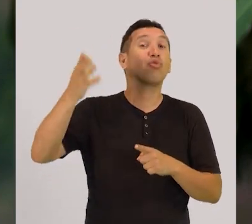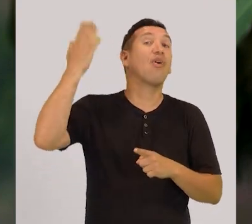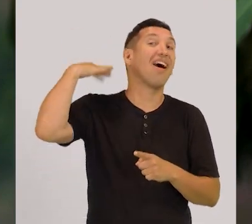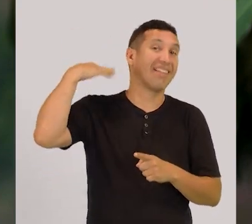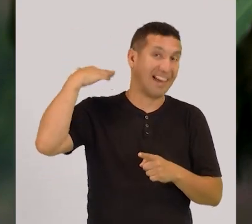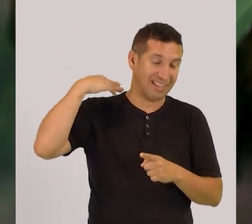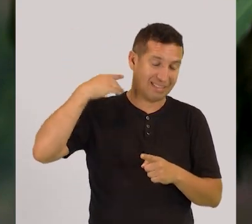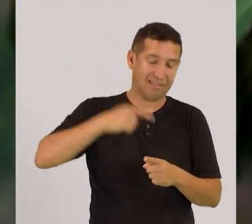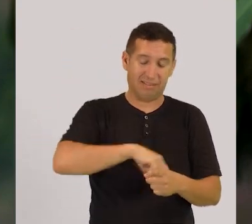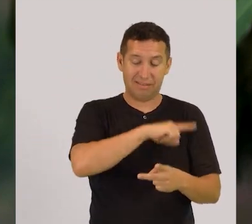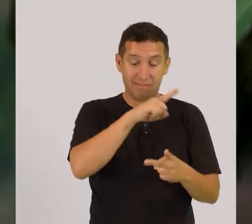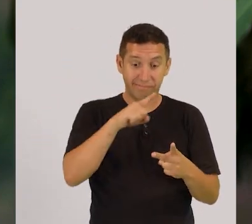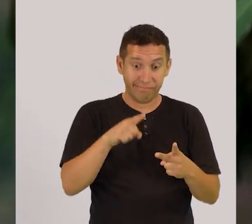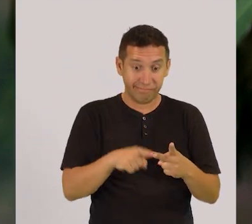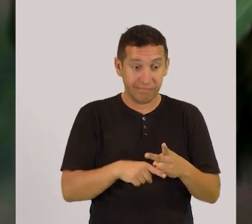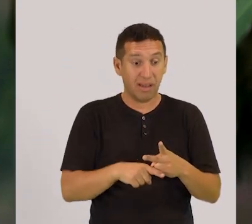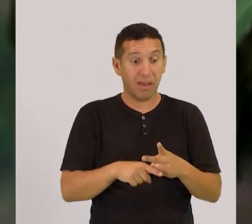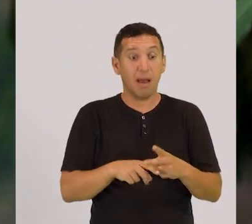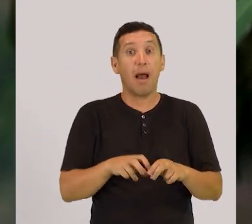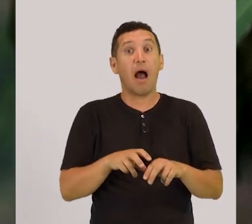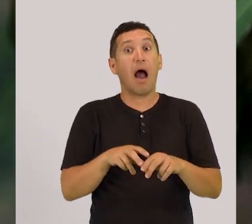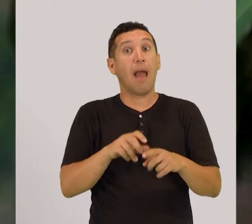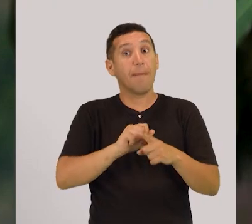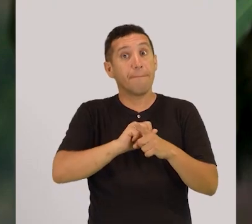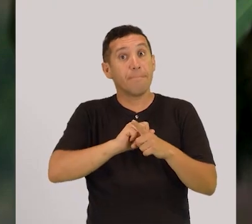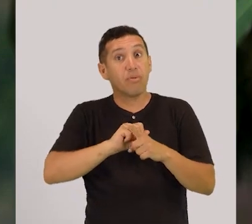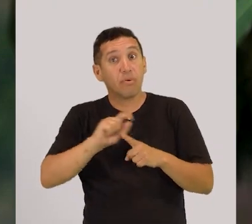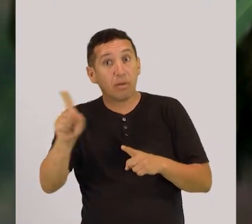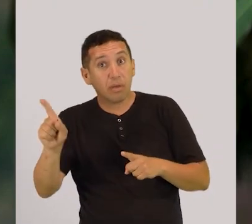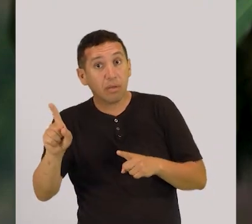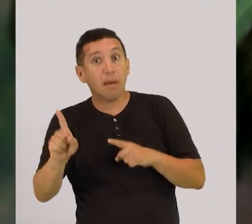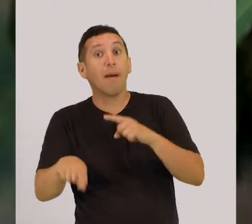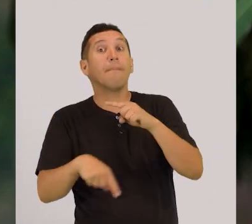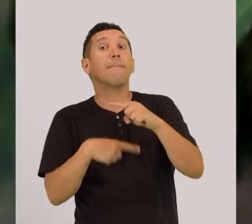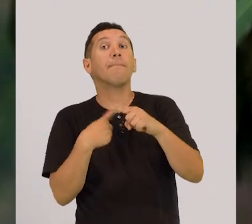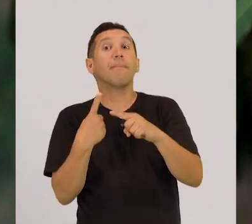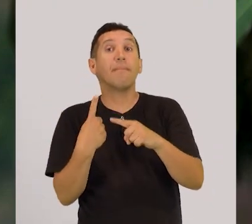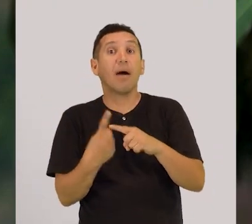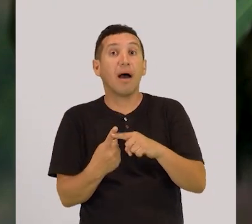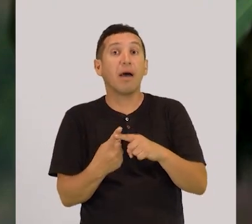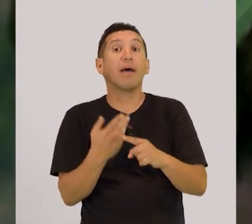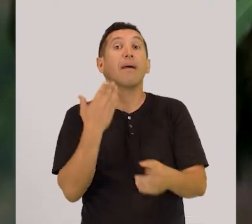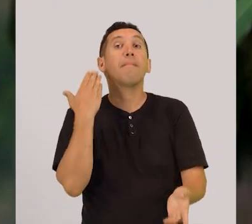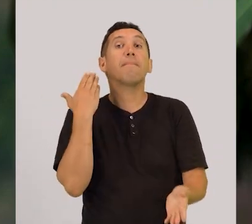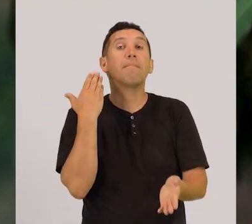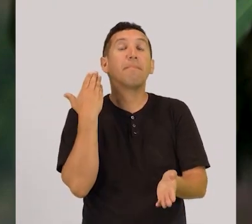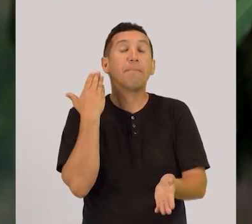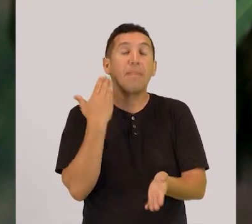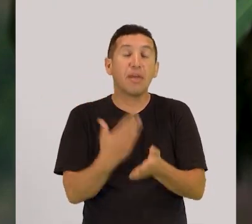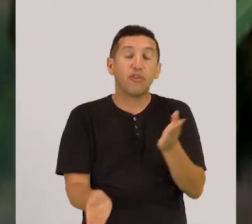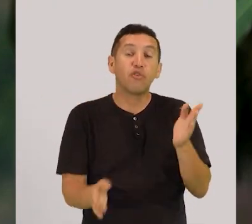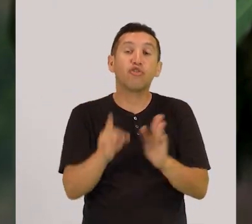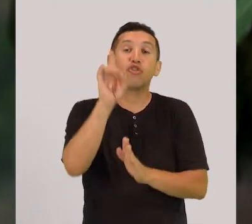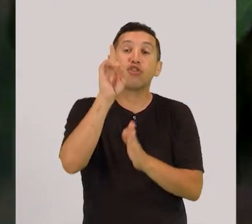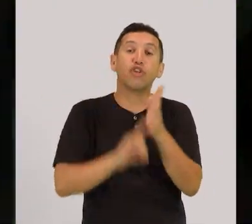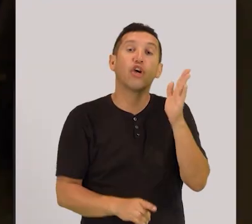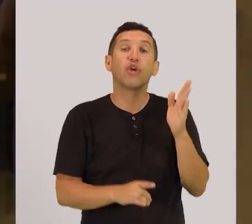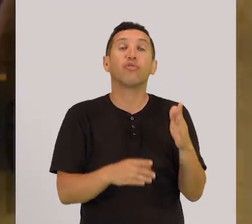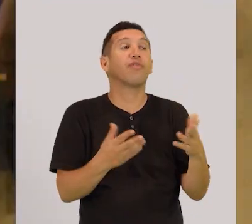expulsos das suas terras. E depois, justamente por essa expulsão, perderiam o direito de sequer reivindicar